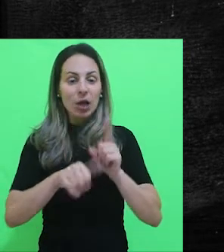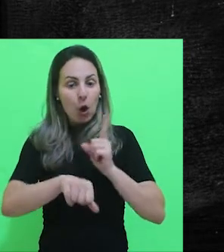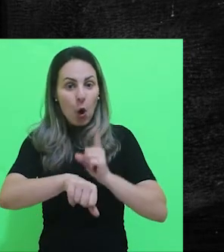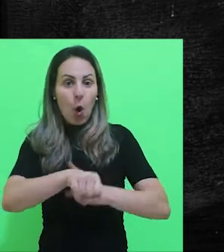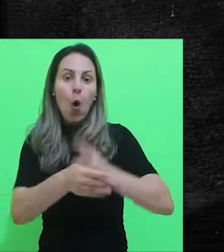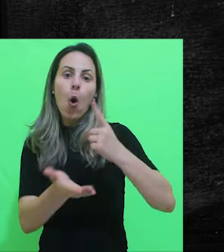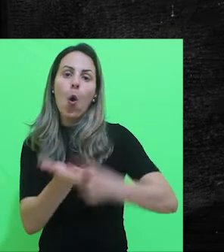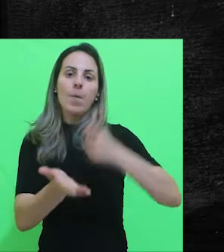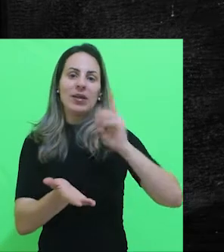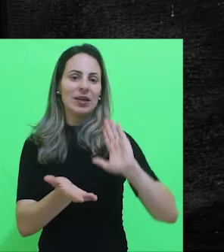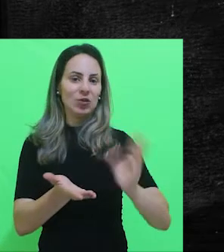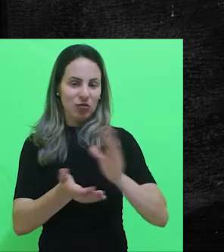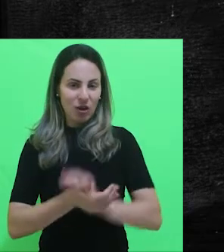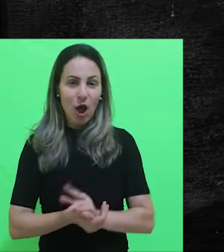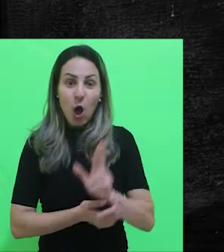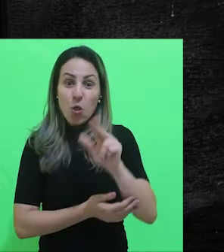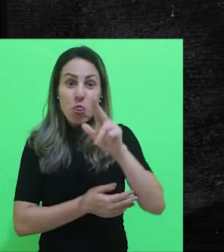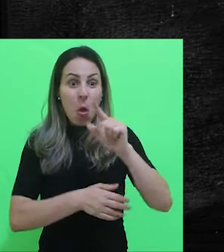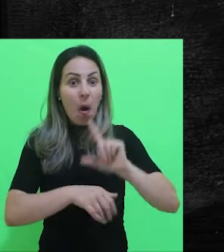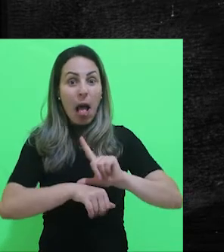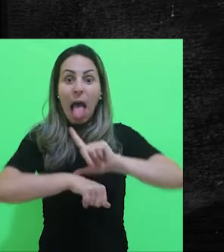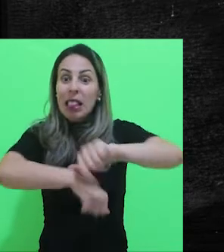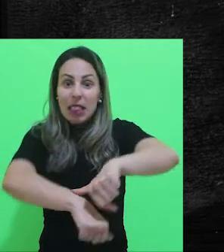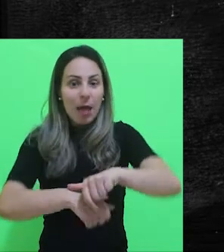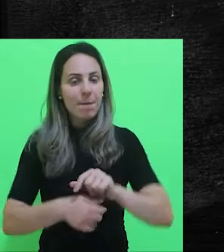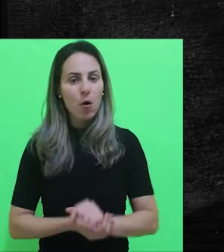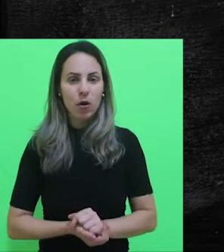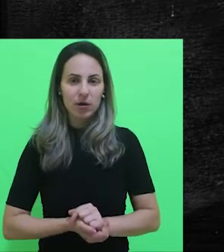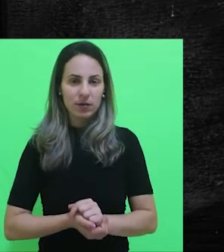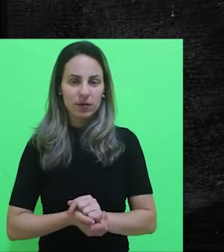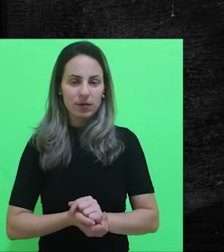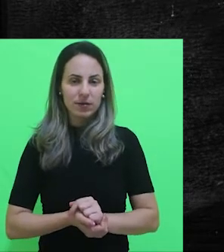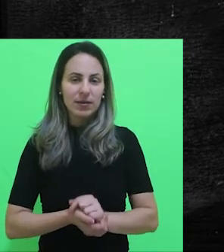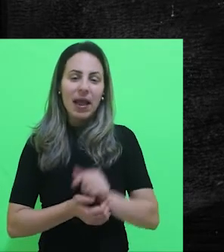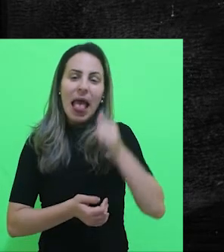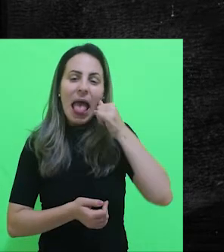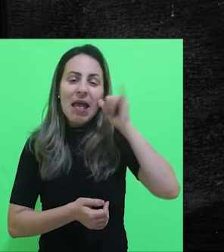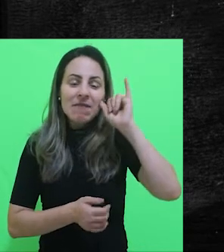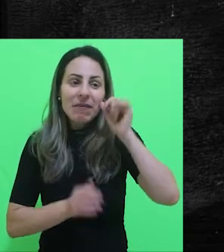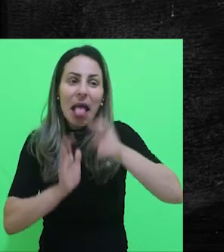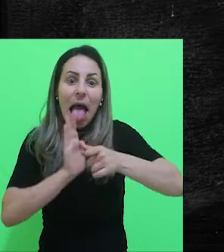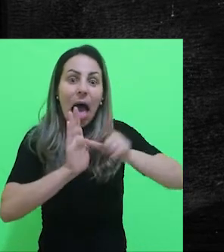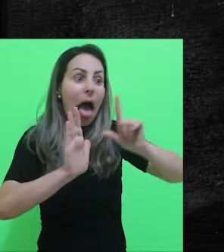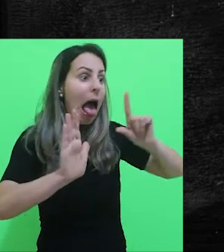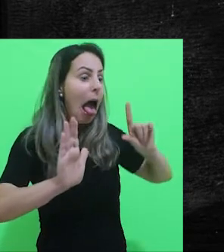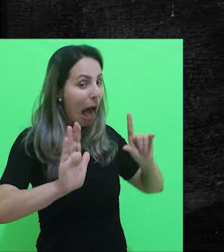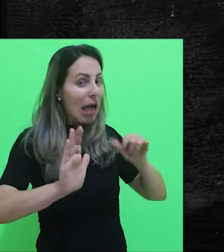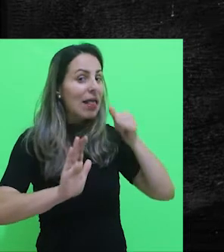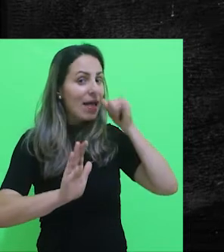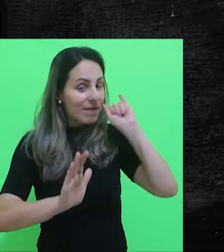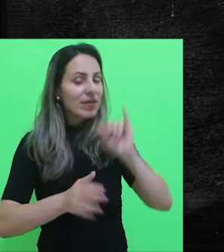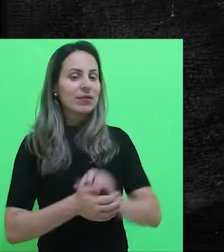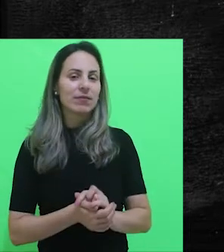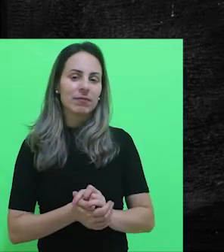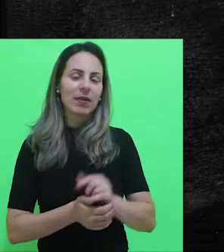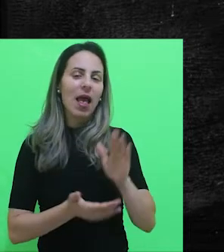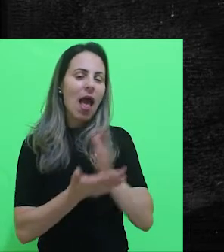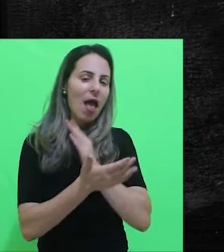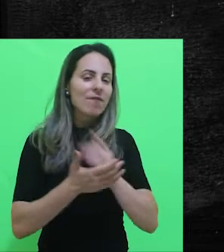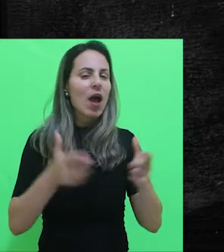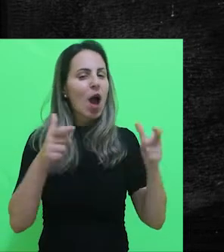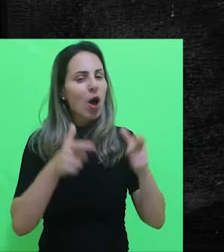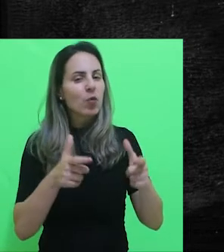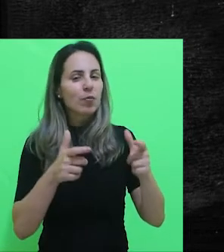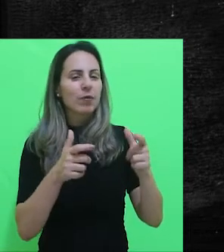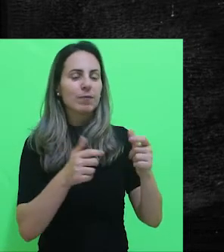horário agendado. Nunca mais antes do que isso. Evite chegar muito cedo, porque em algumas dinâmicas, em alguns